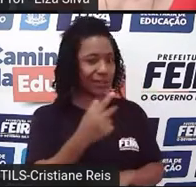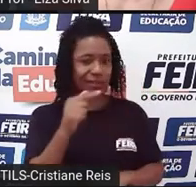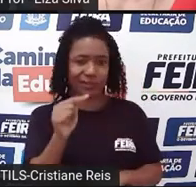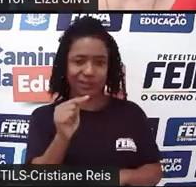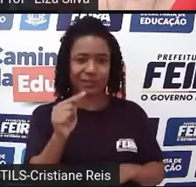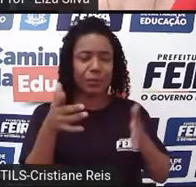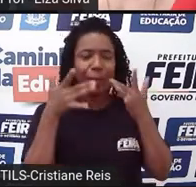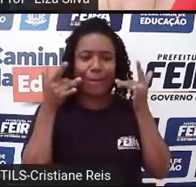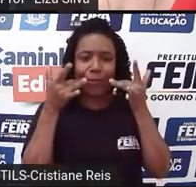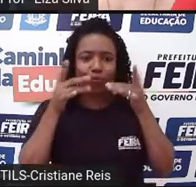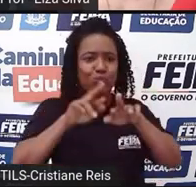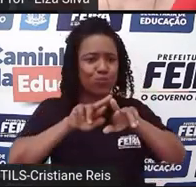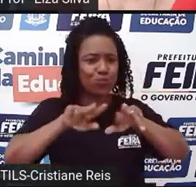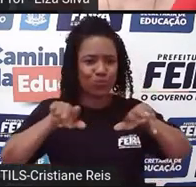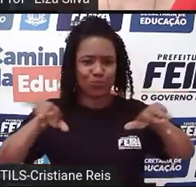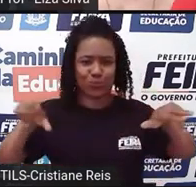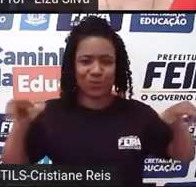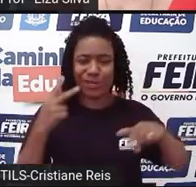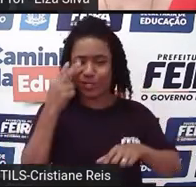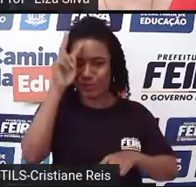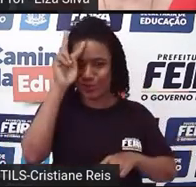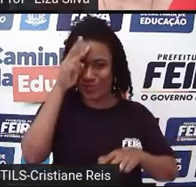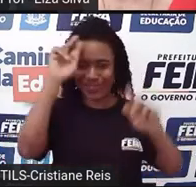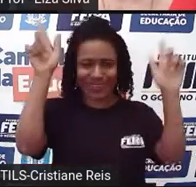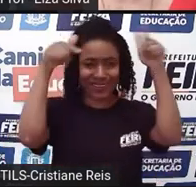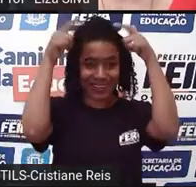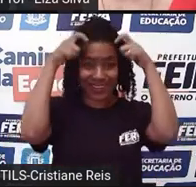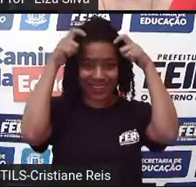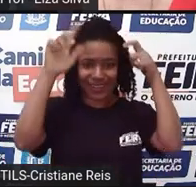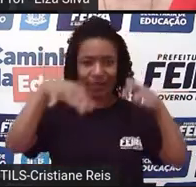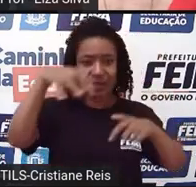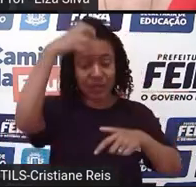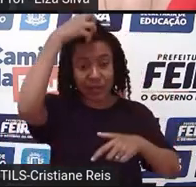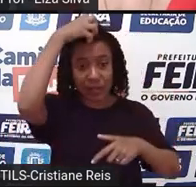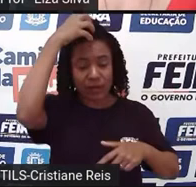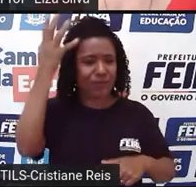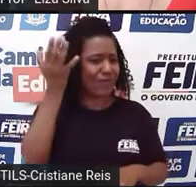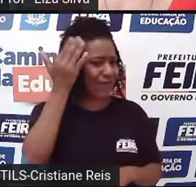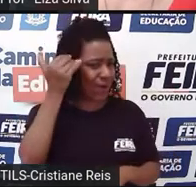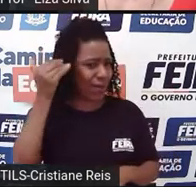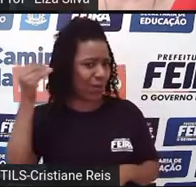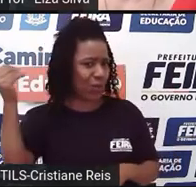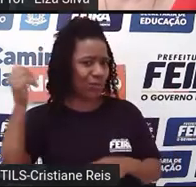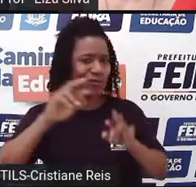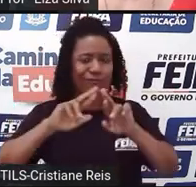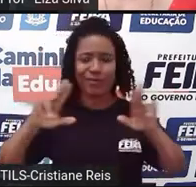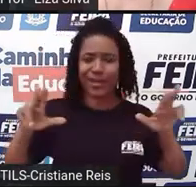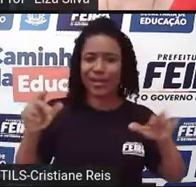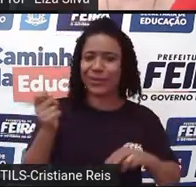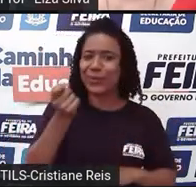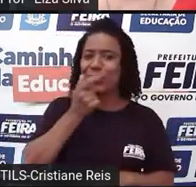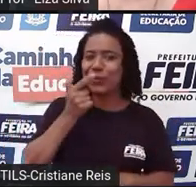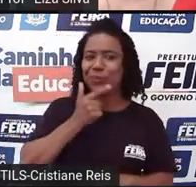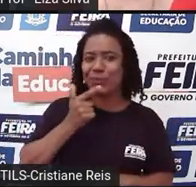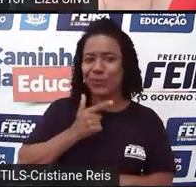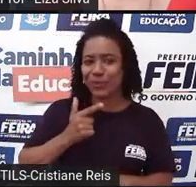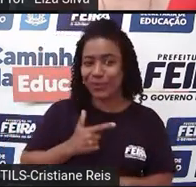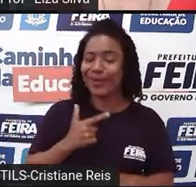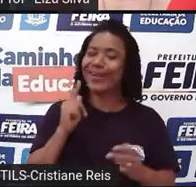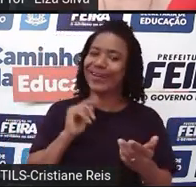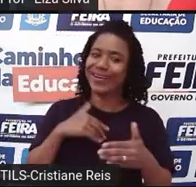que contam a vida de reis e figuras famosas da história. Escreveu comédias que terminam em